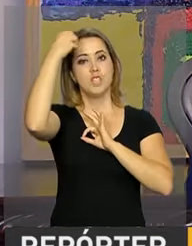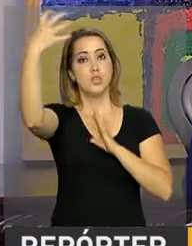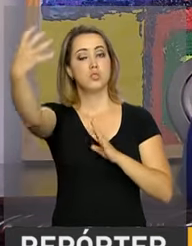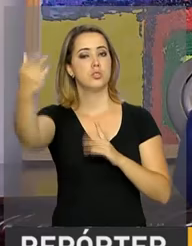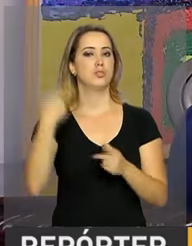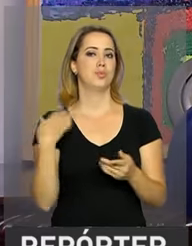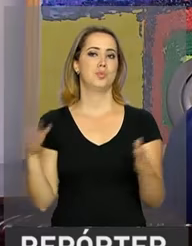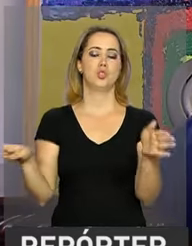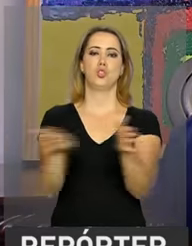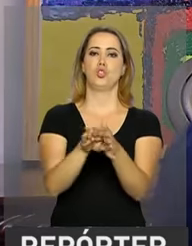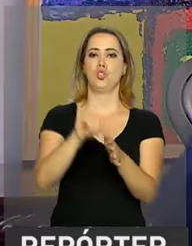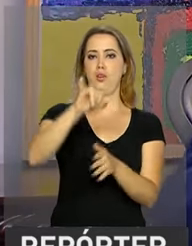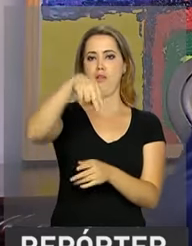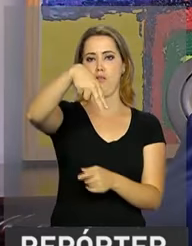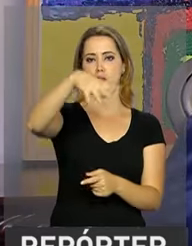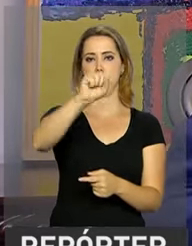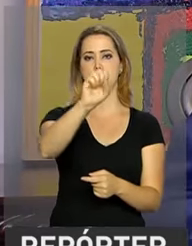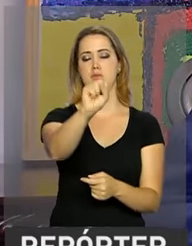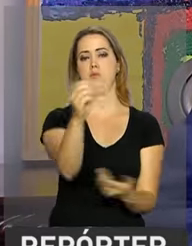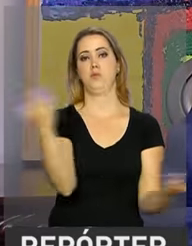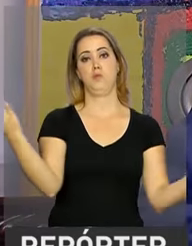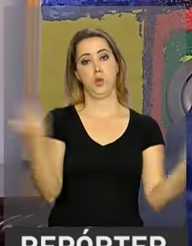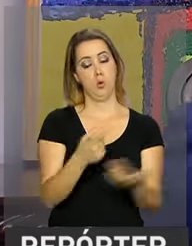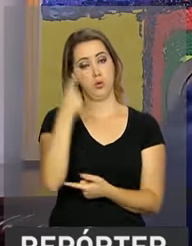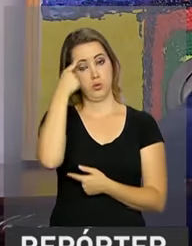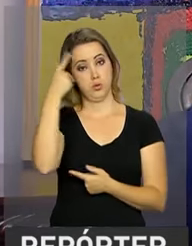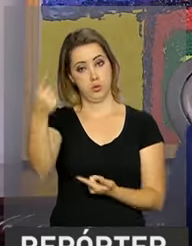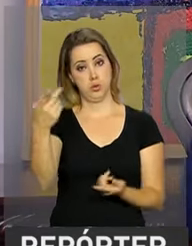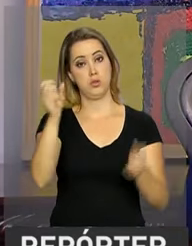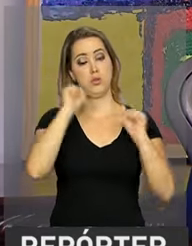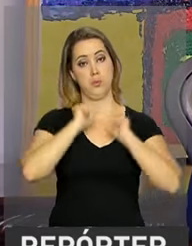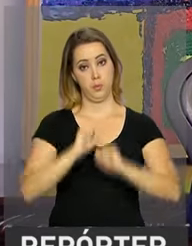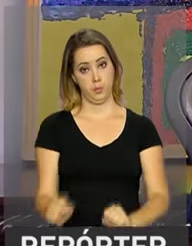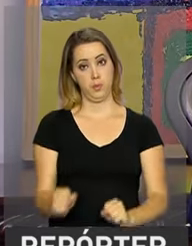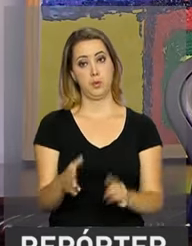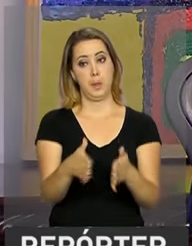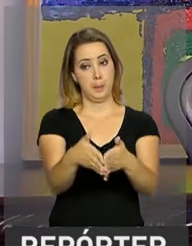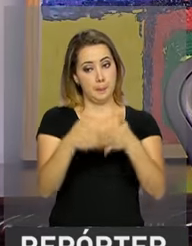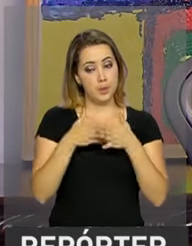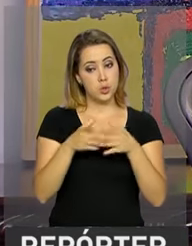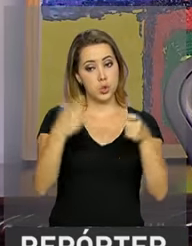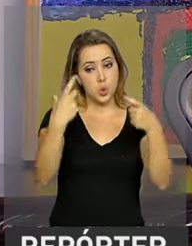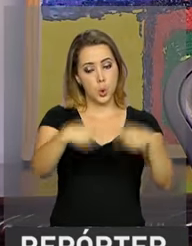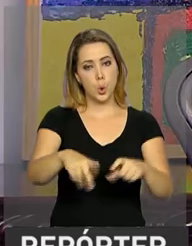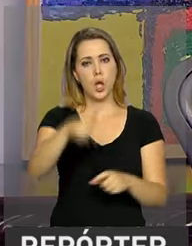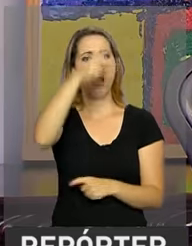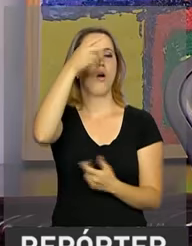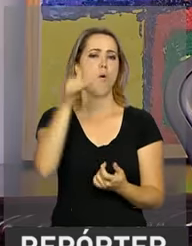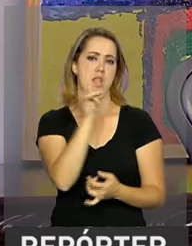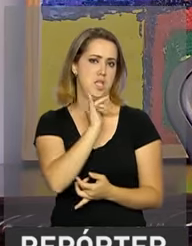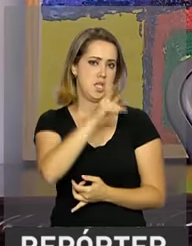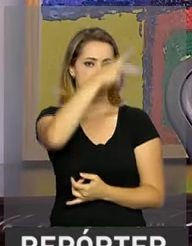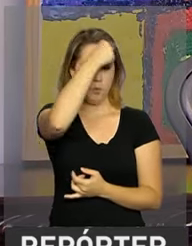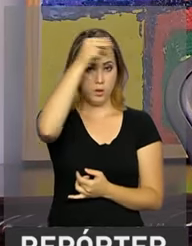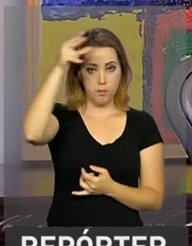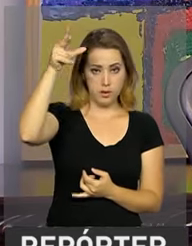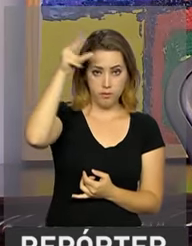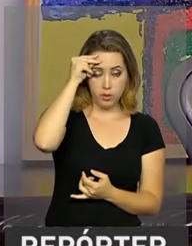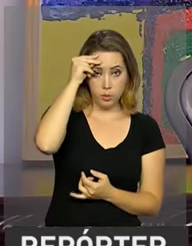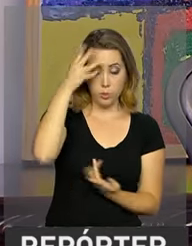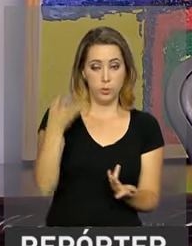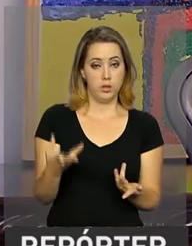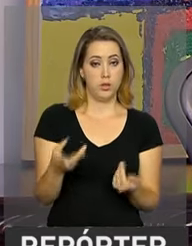em uma agência. A ideia é de, ao poder fazer o requerimento em uma prefeitura municipal, desde que a prefeitura